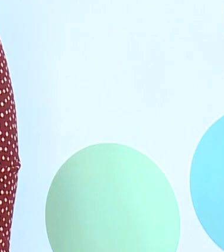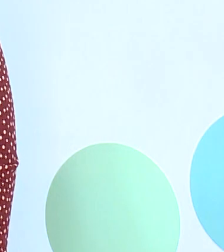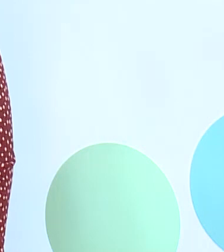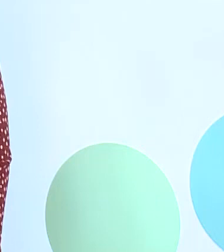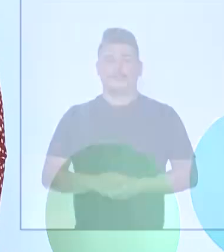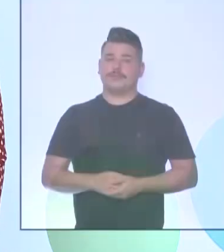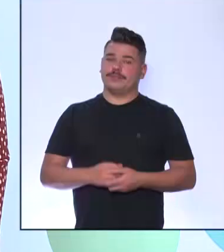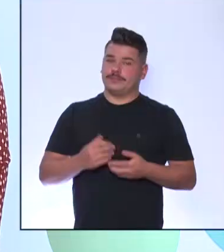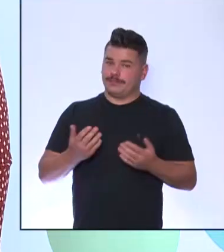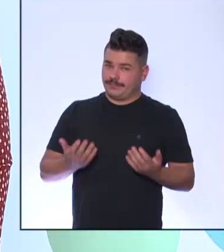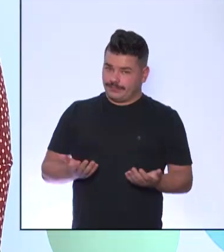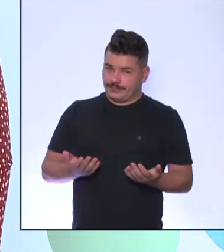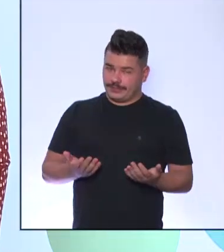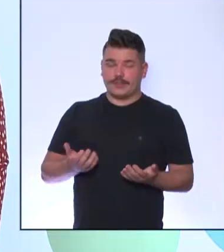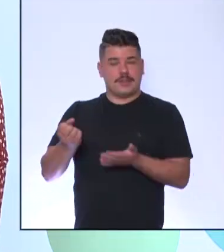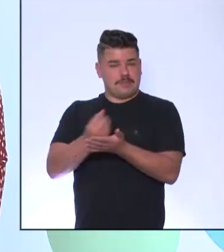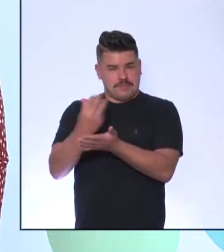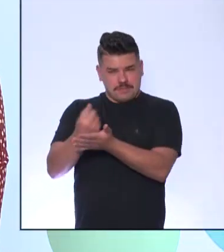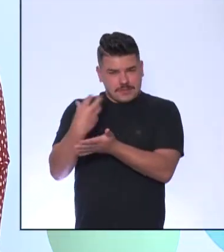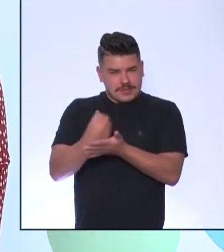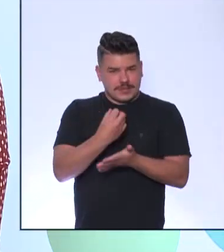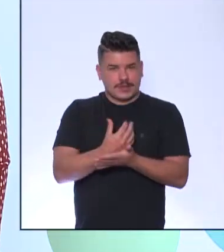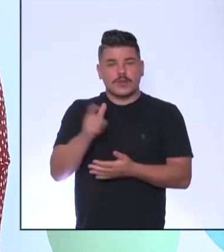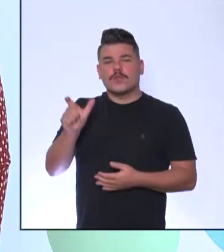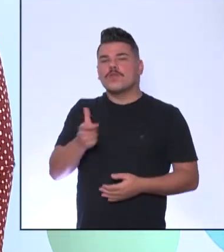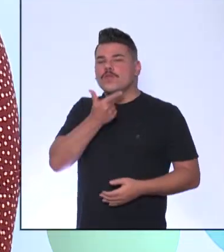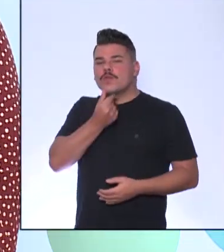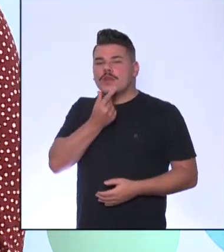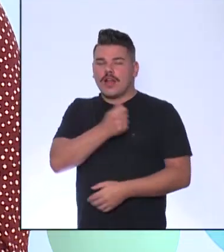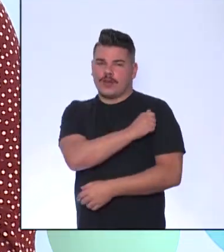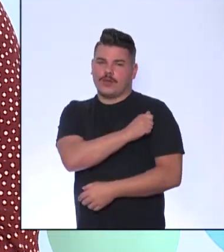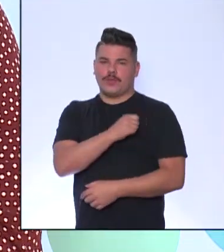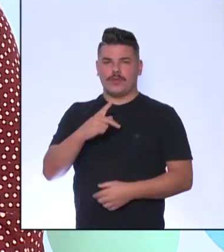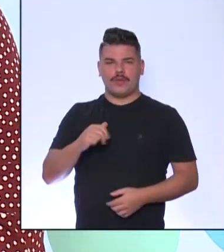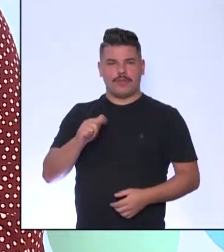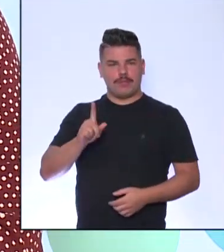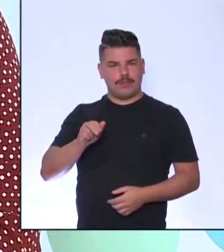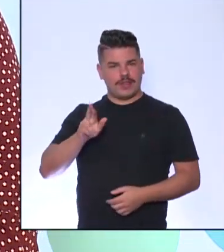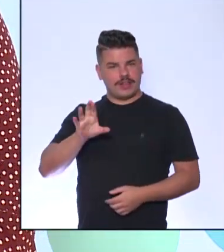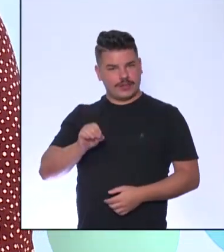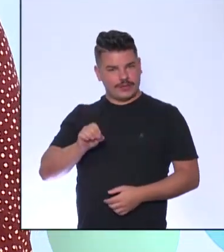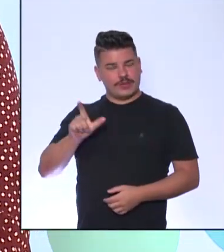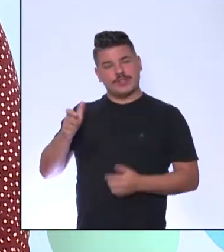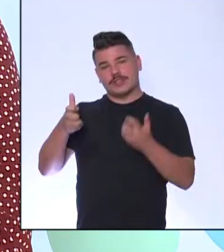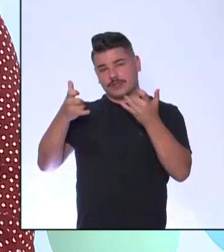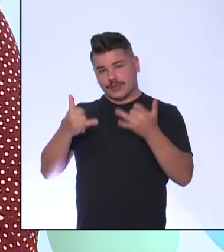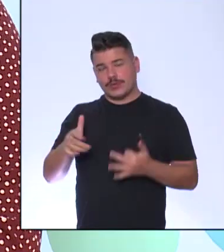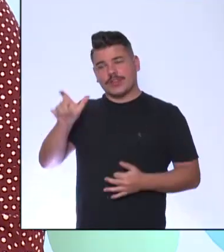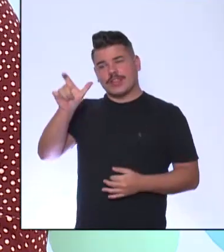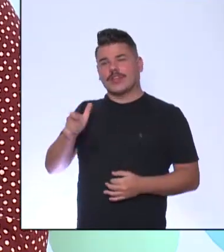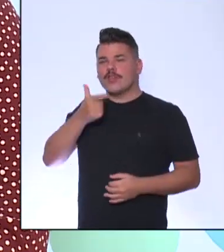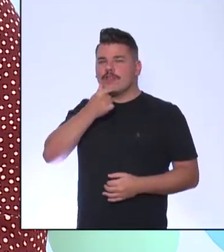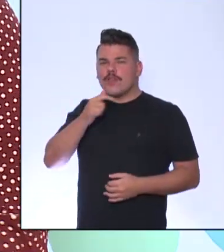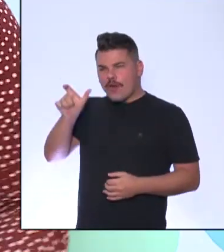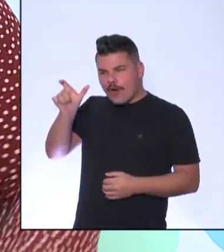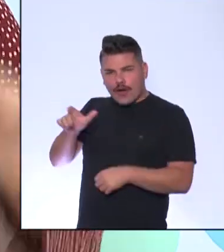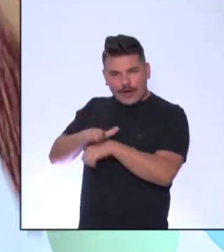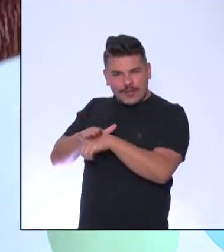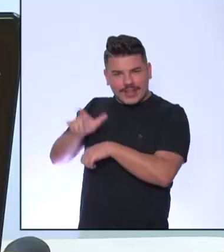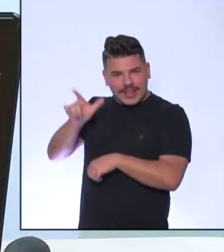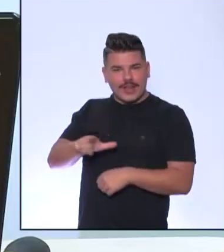Bom, aqui no chat O Pedro falou Que um desses personagens É o Luiz XIV Tá certo isso?